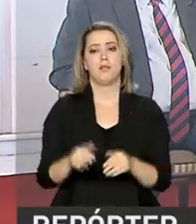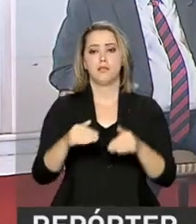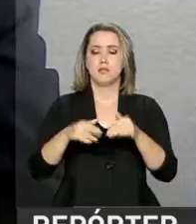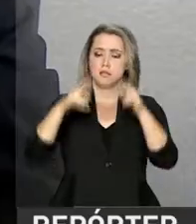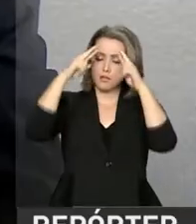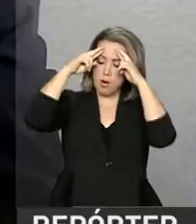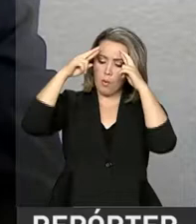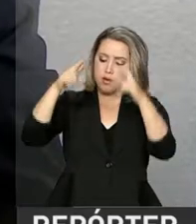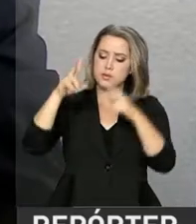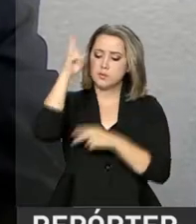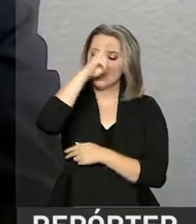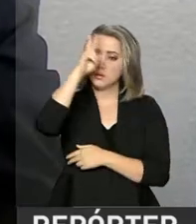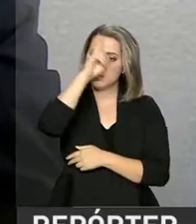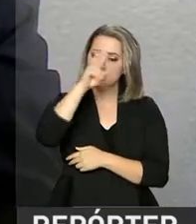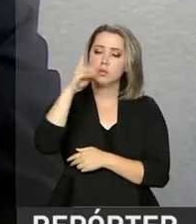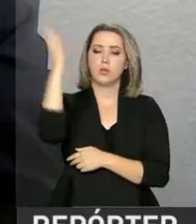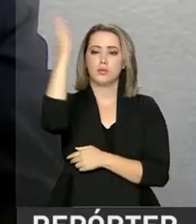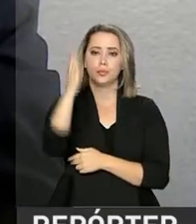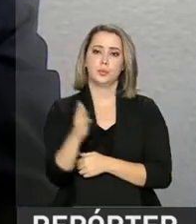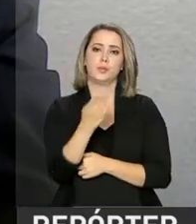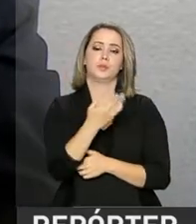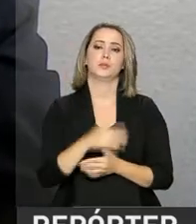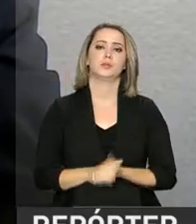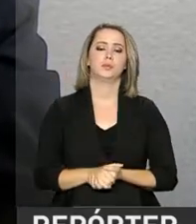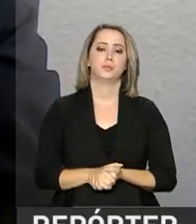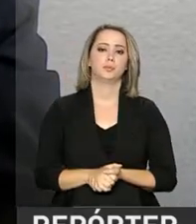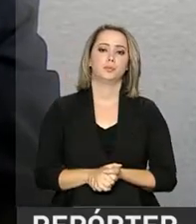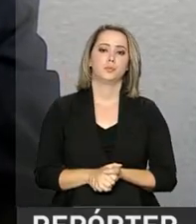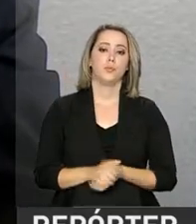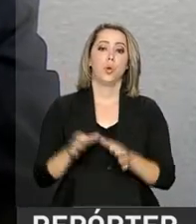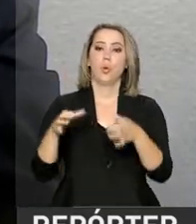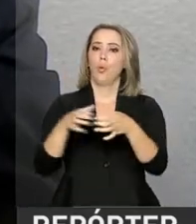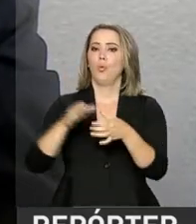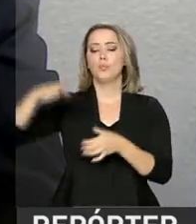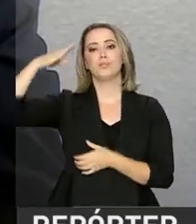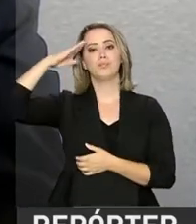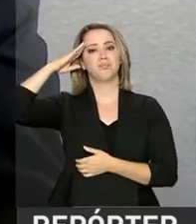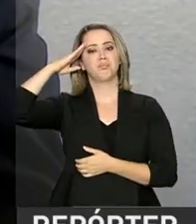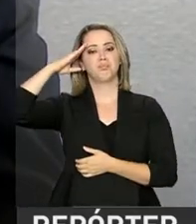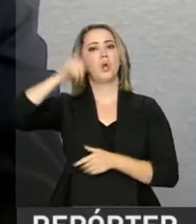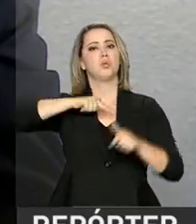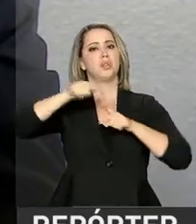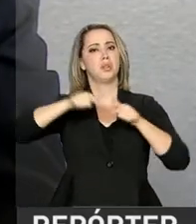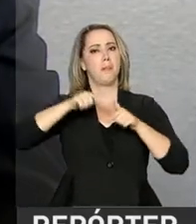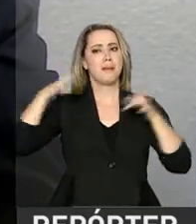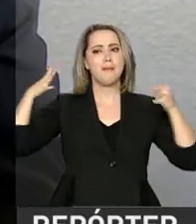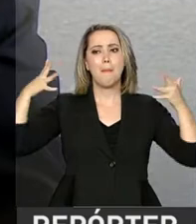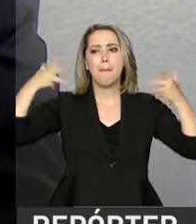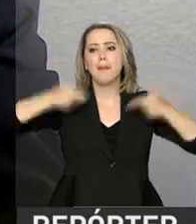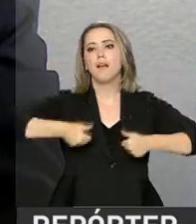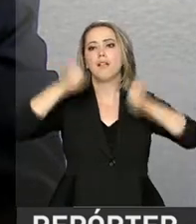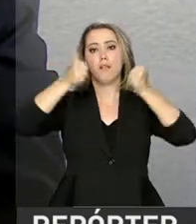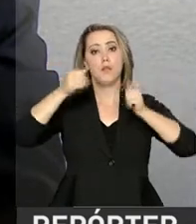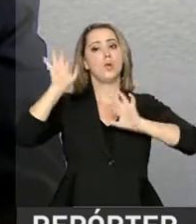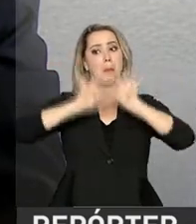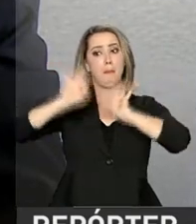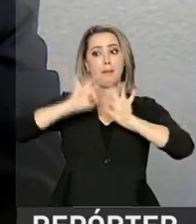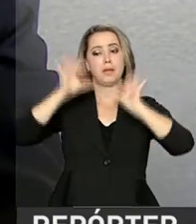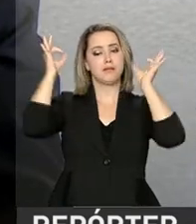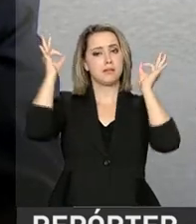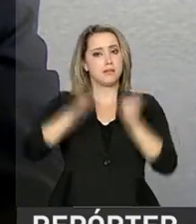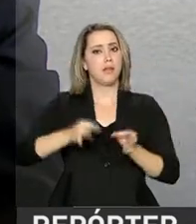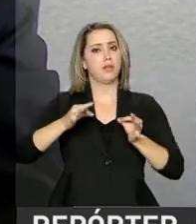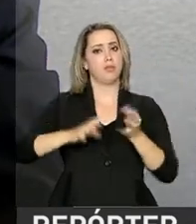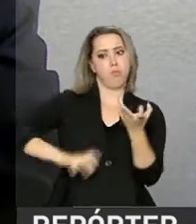país. As forças armadas, elas exercem um papel extraordinário, estão preparadas para a guerra, mas elas representam,